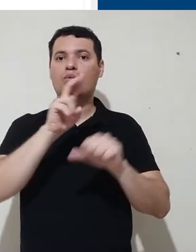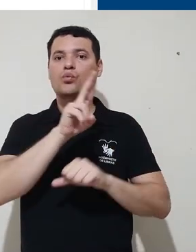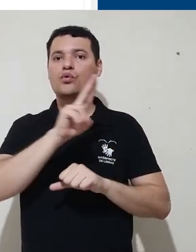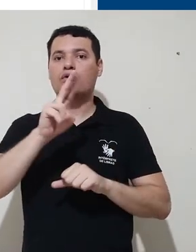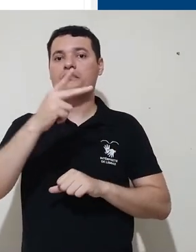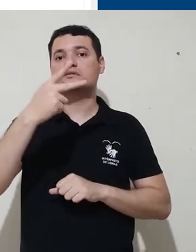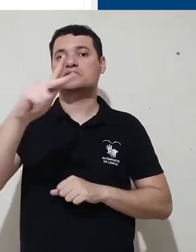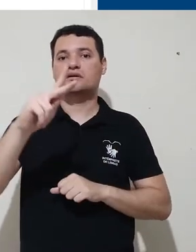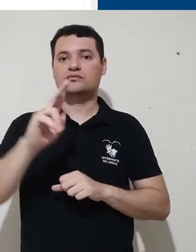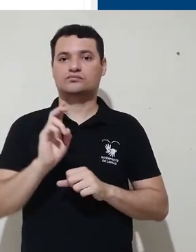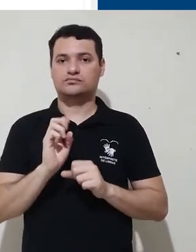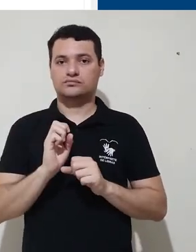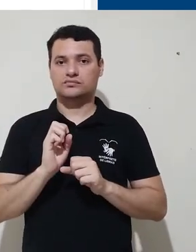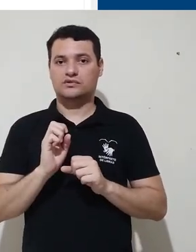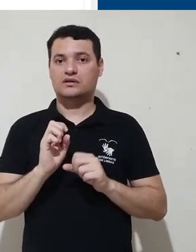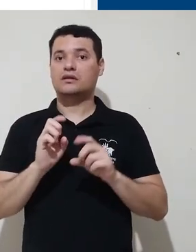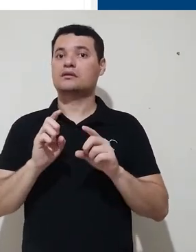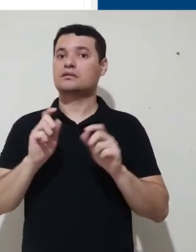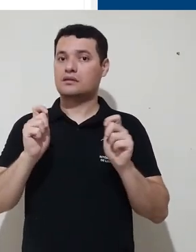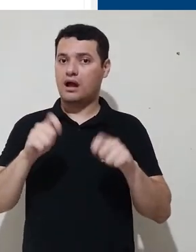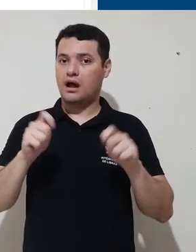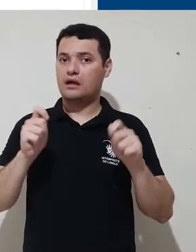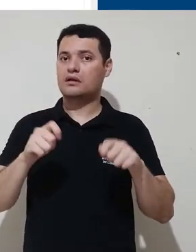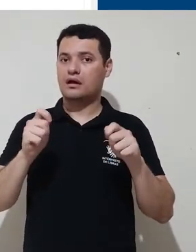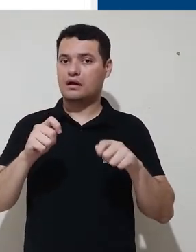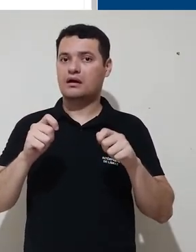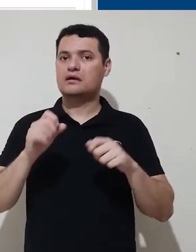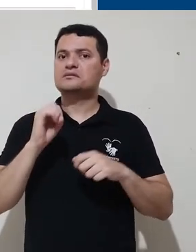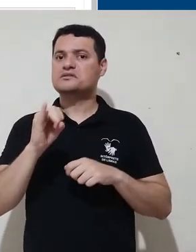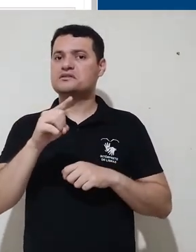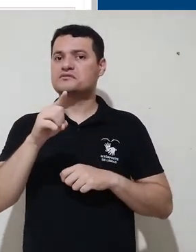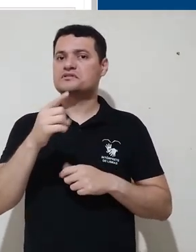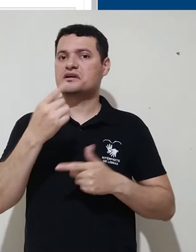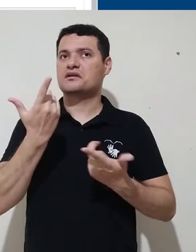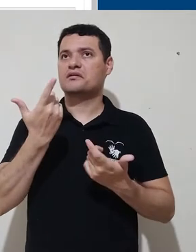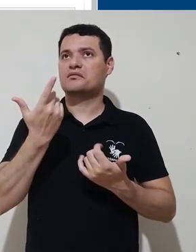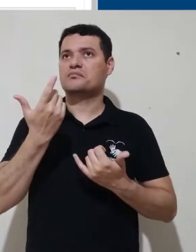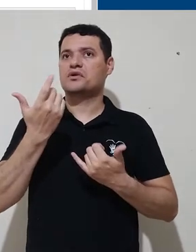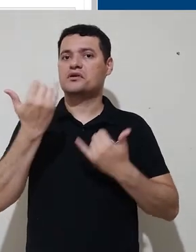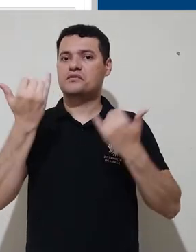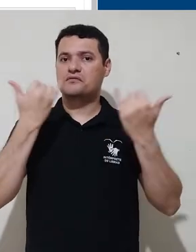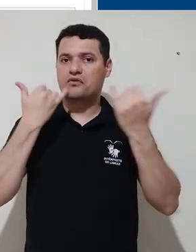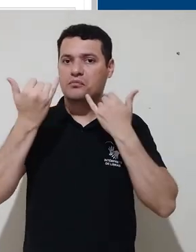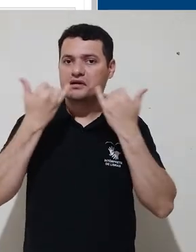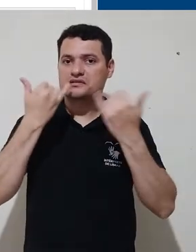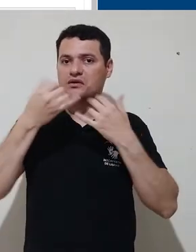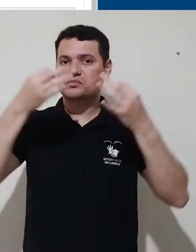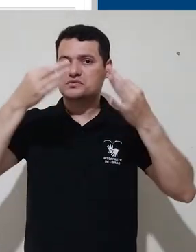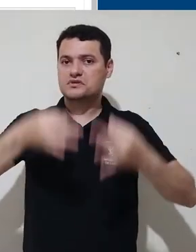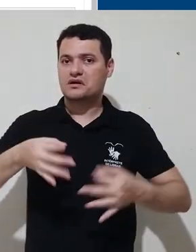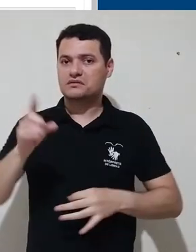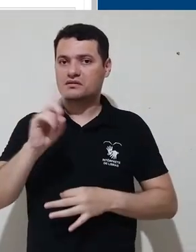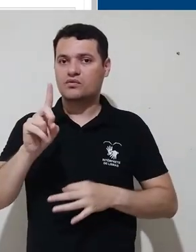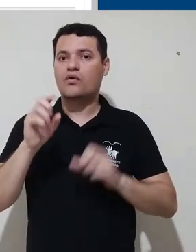alterações como alterar nome, alterar sobrenome, caso tenha alguma informação que não